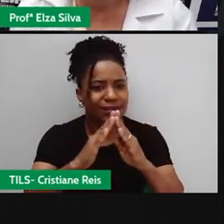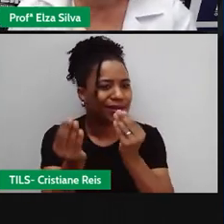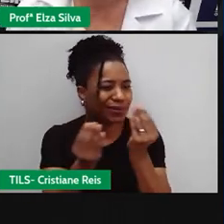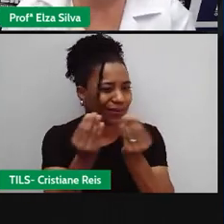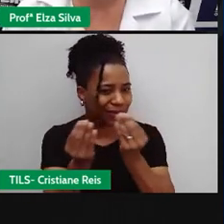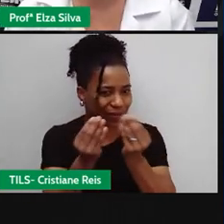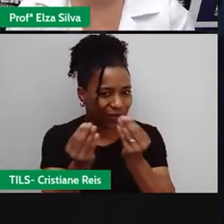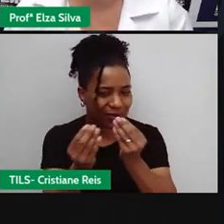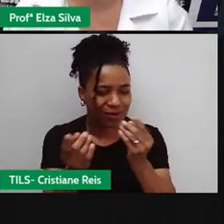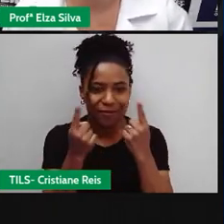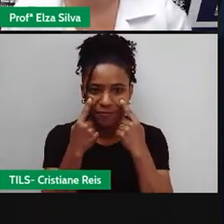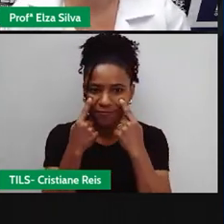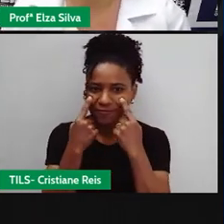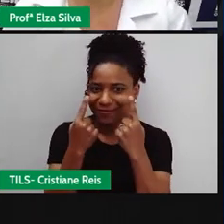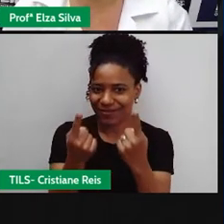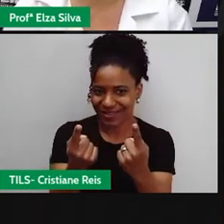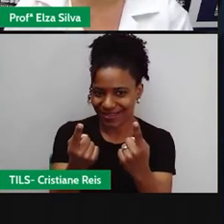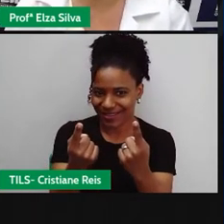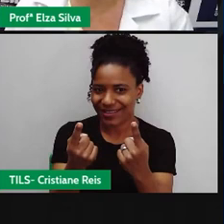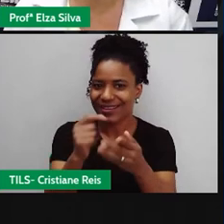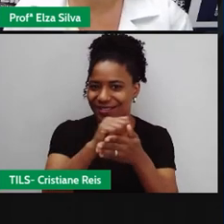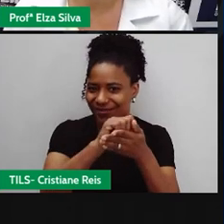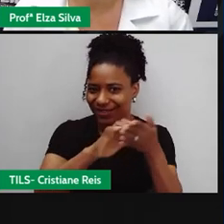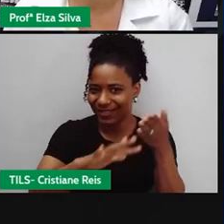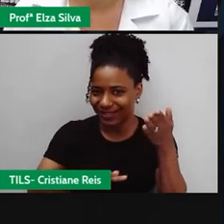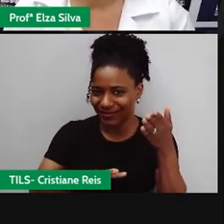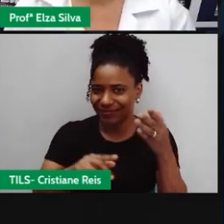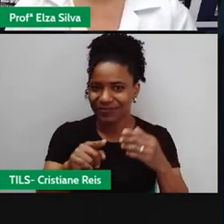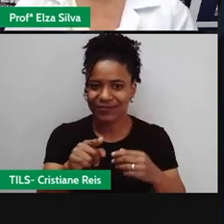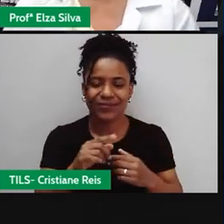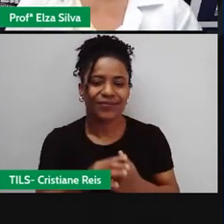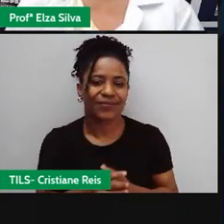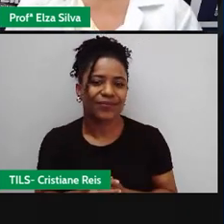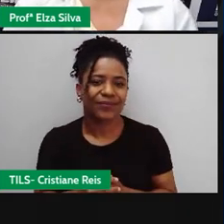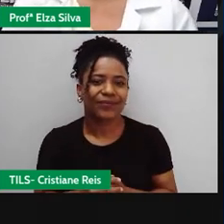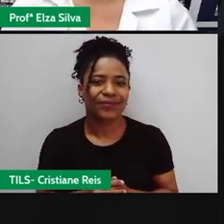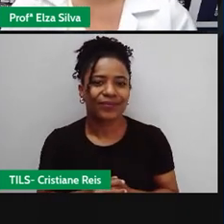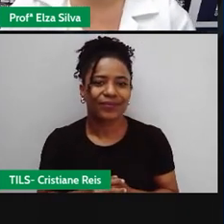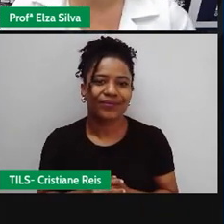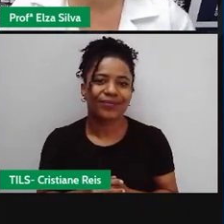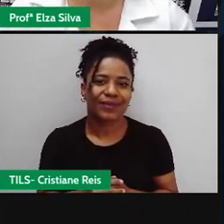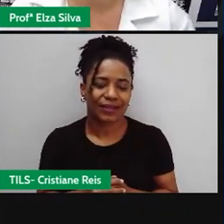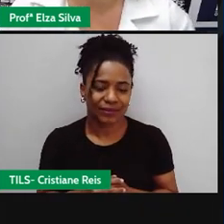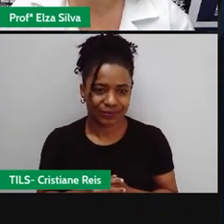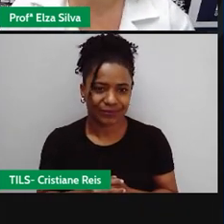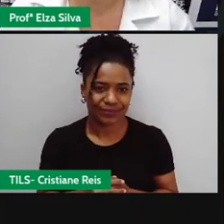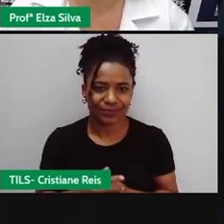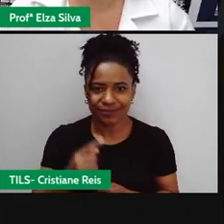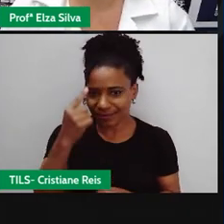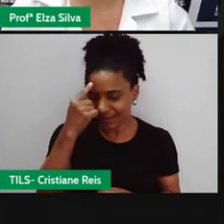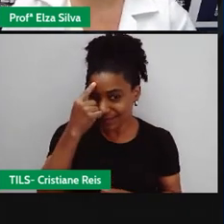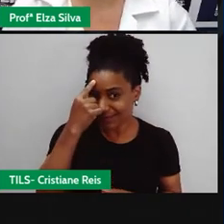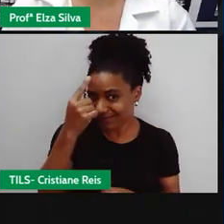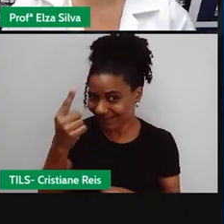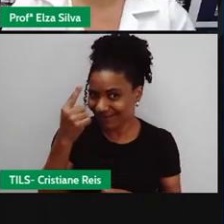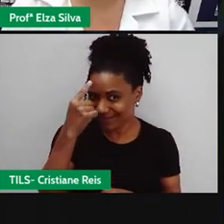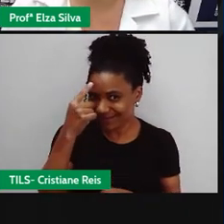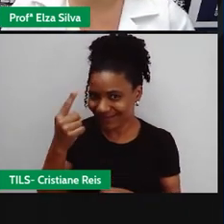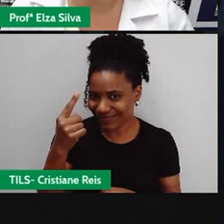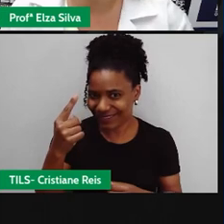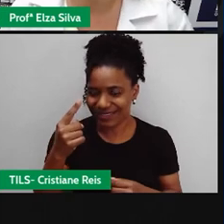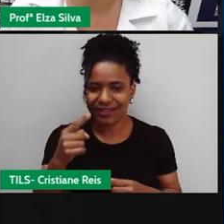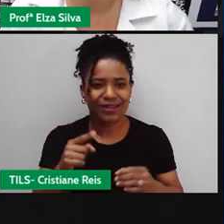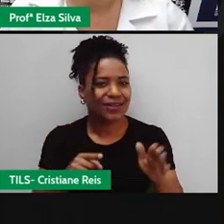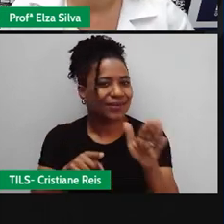Olha o desafio De hoje Que é interessante What's your Favorite Film Lembra que nós Começamos a aula Com